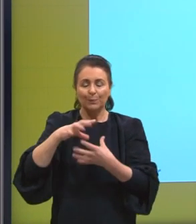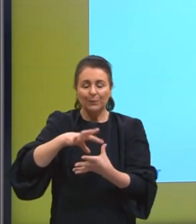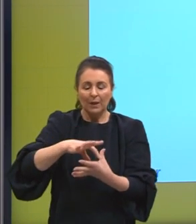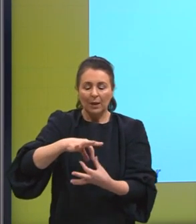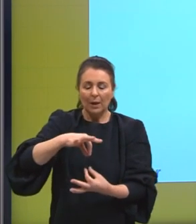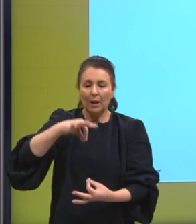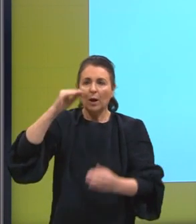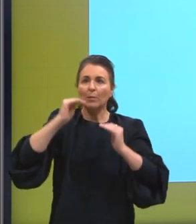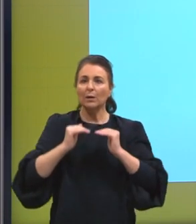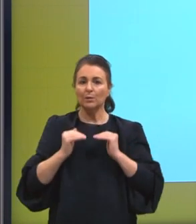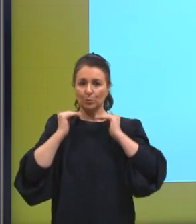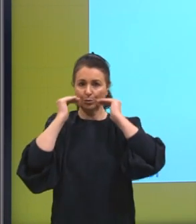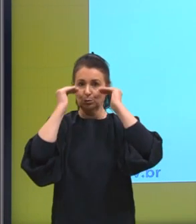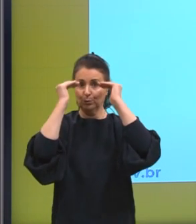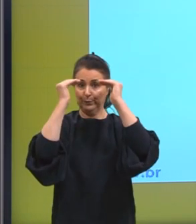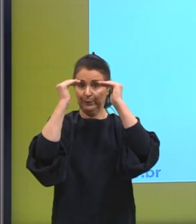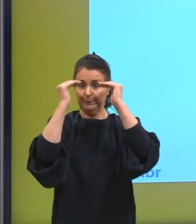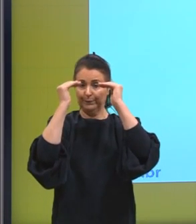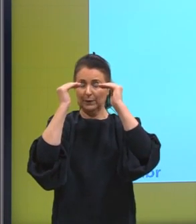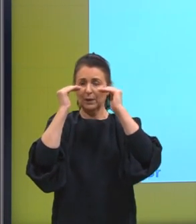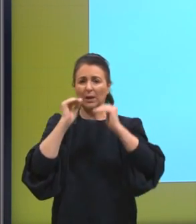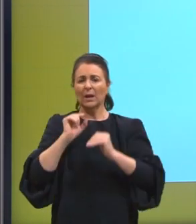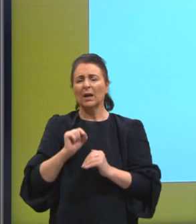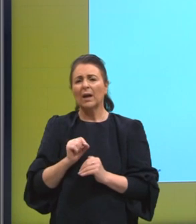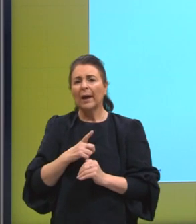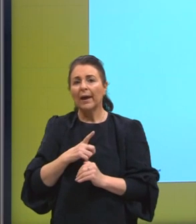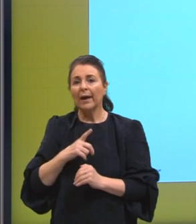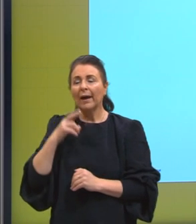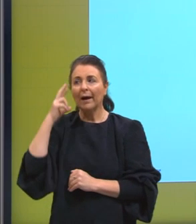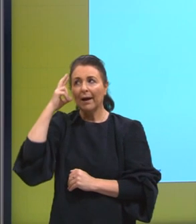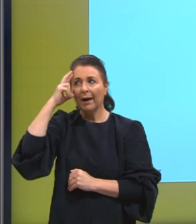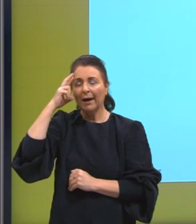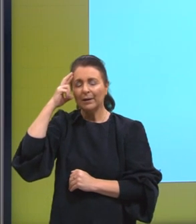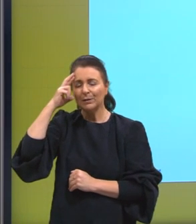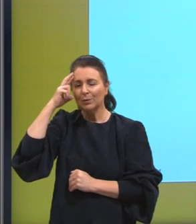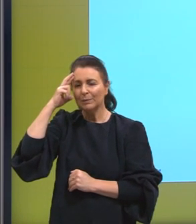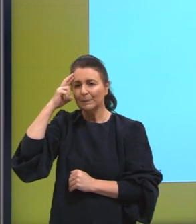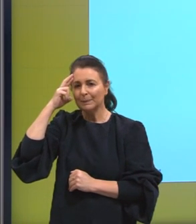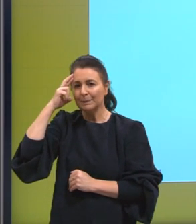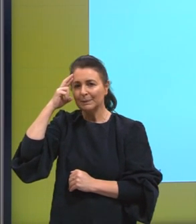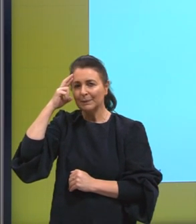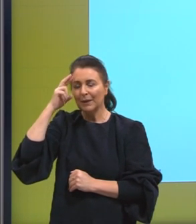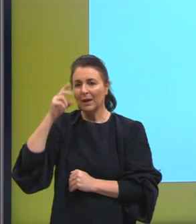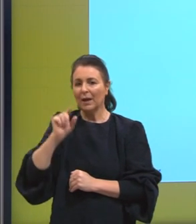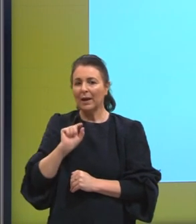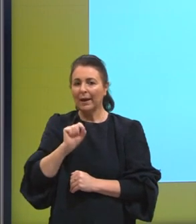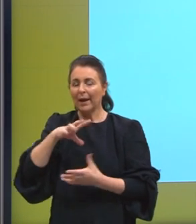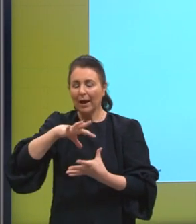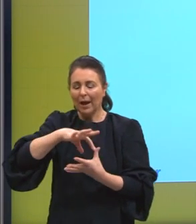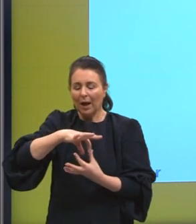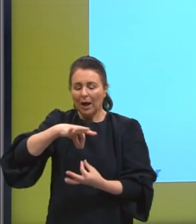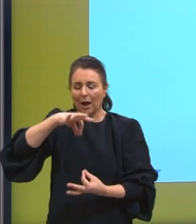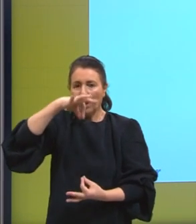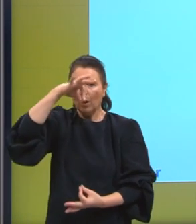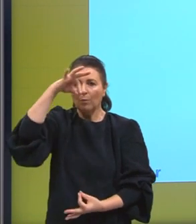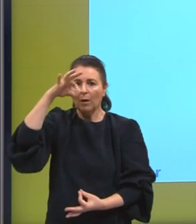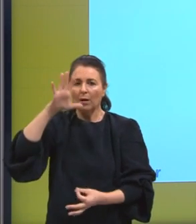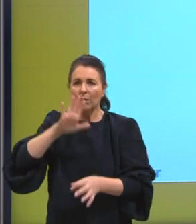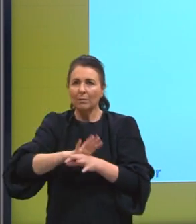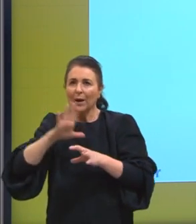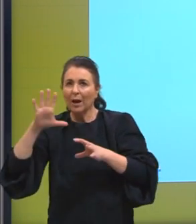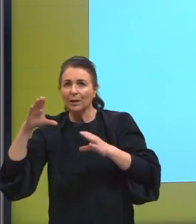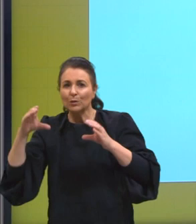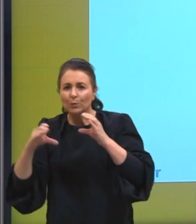superior, a alma superior é a alma racional, que seria a que seria mais completa,